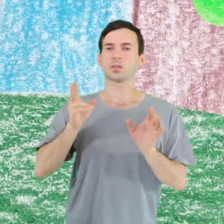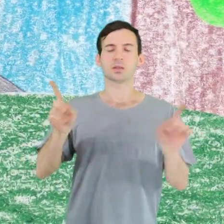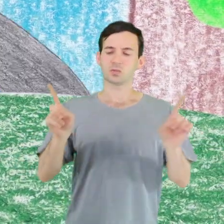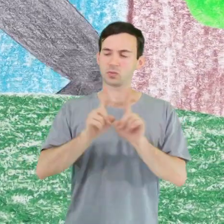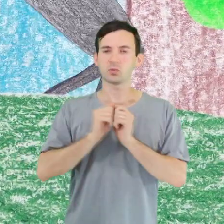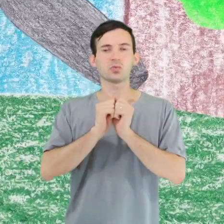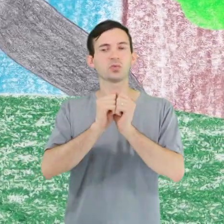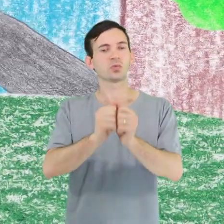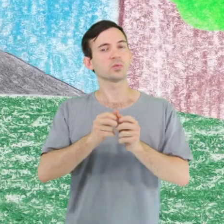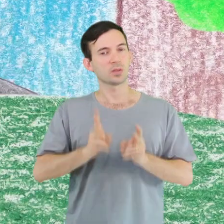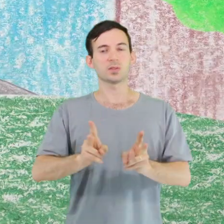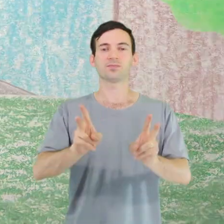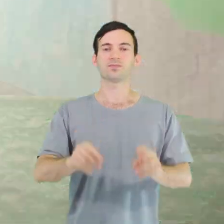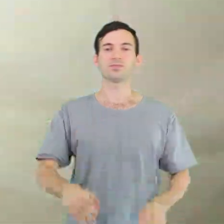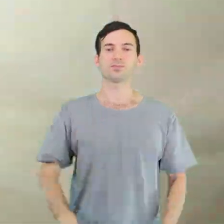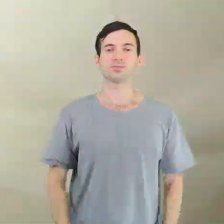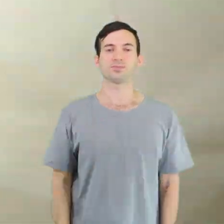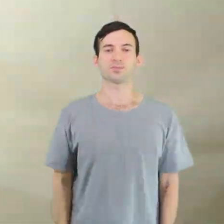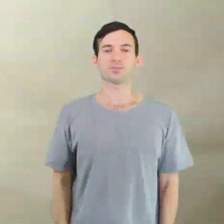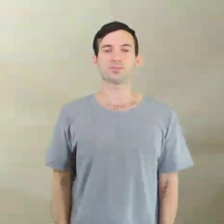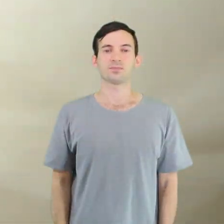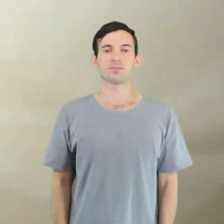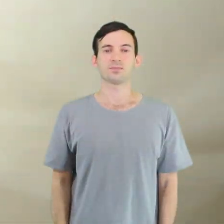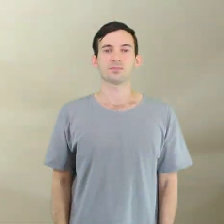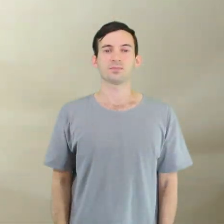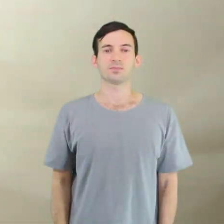sempre andar juntos E aí